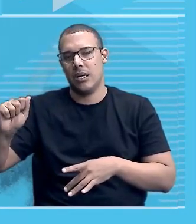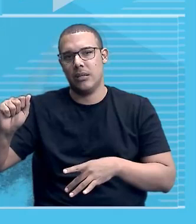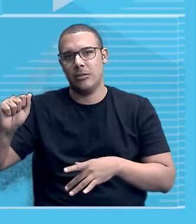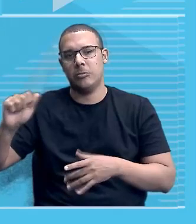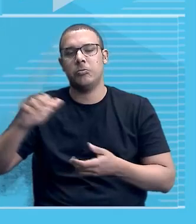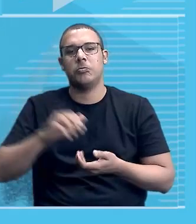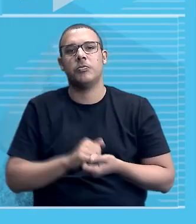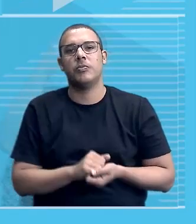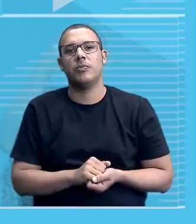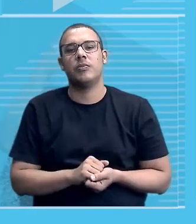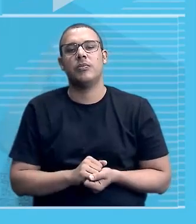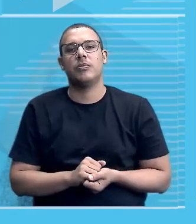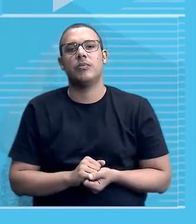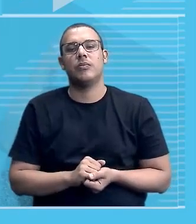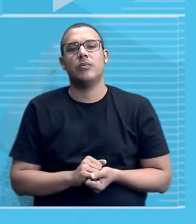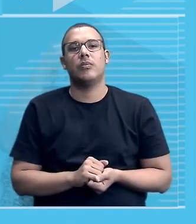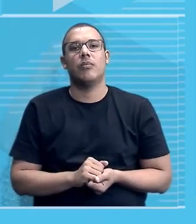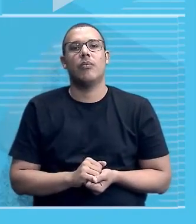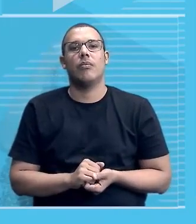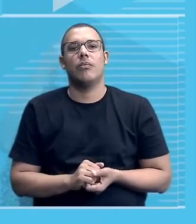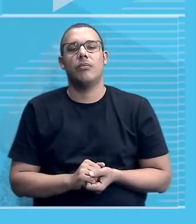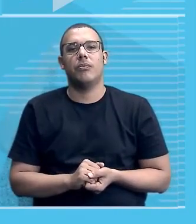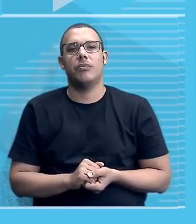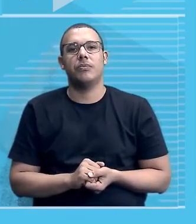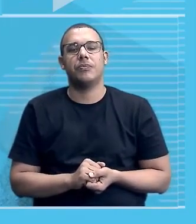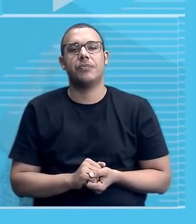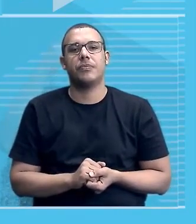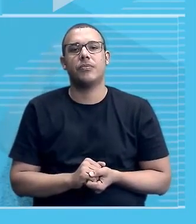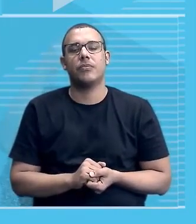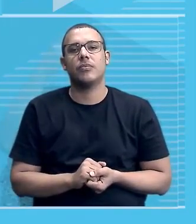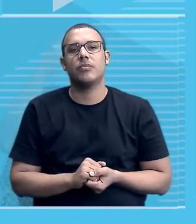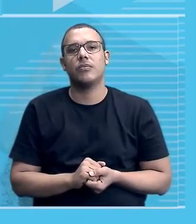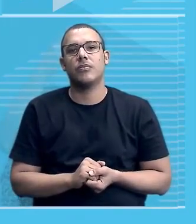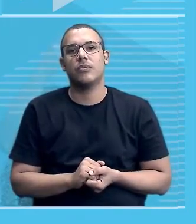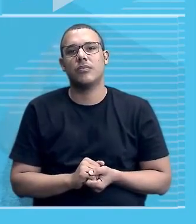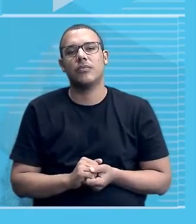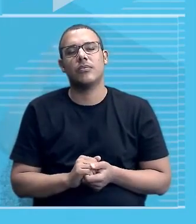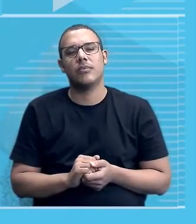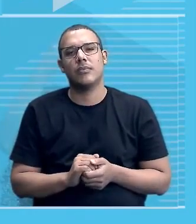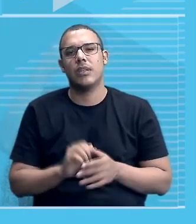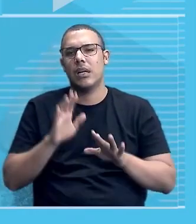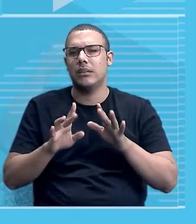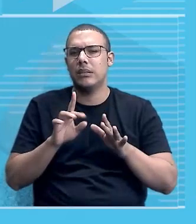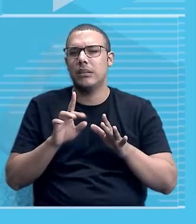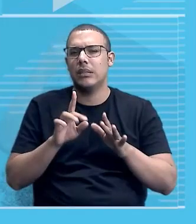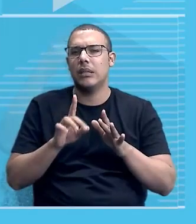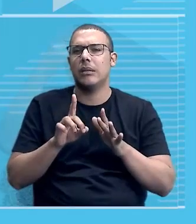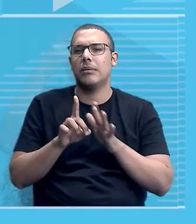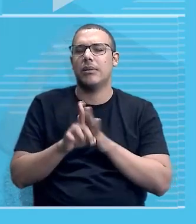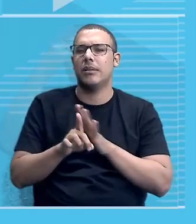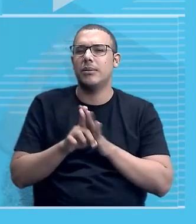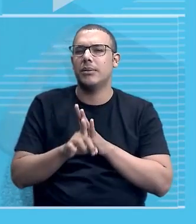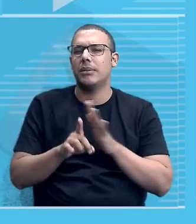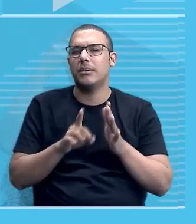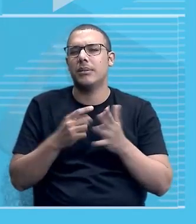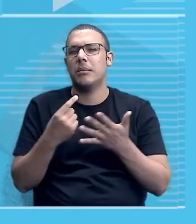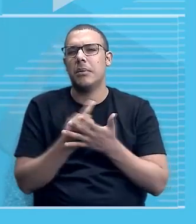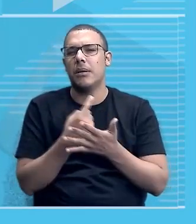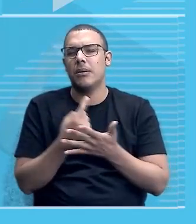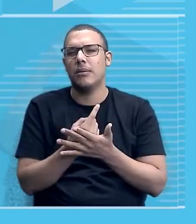descolonização afroasiática, ela é questionada. Ela é questionada,